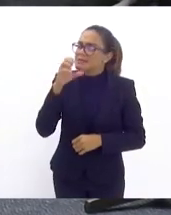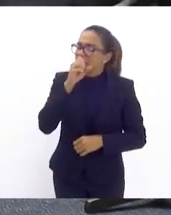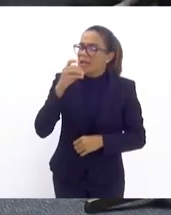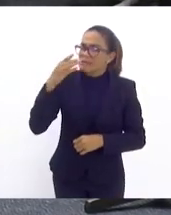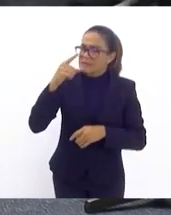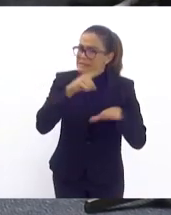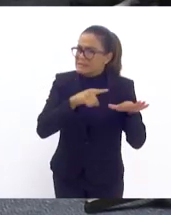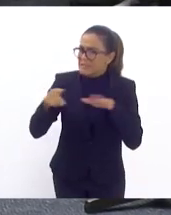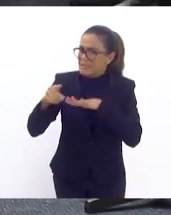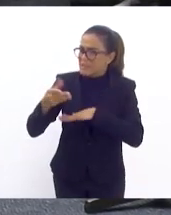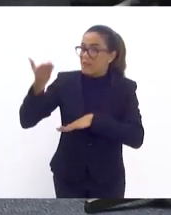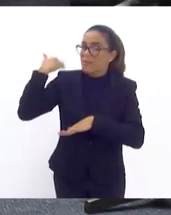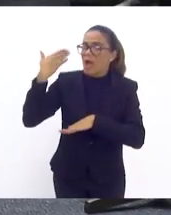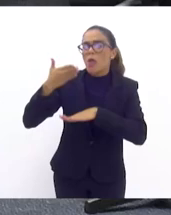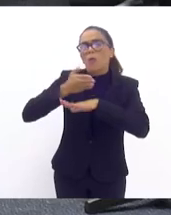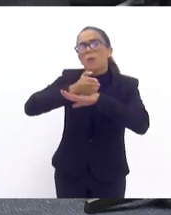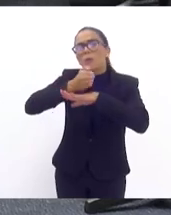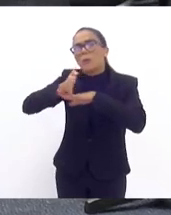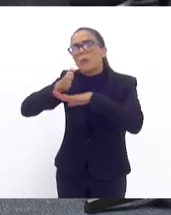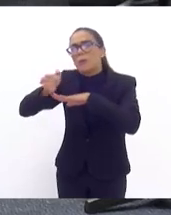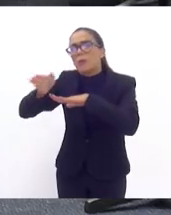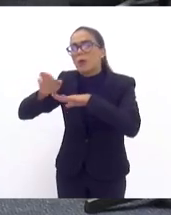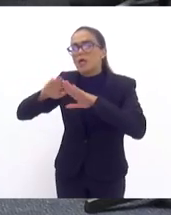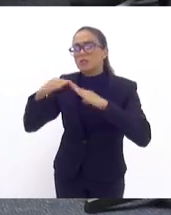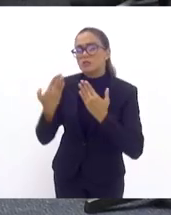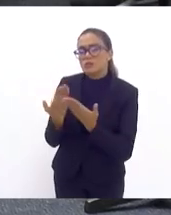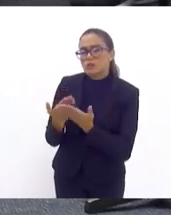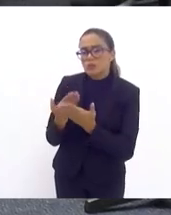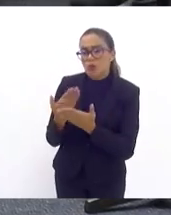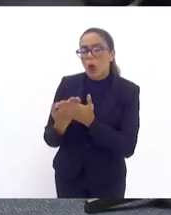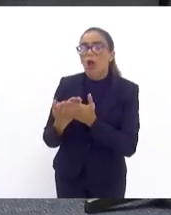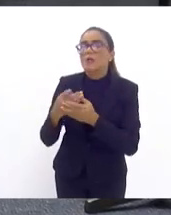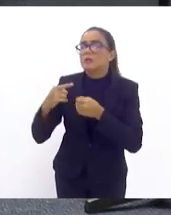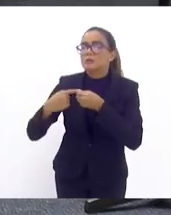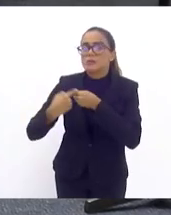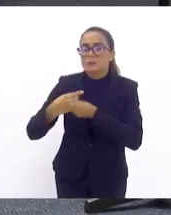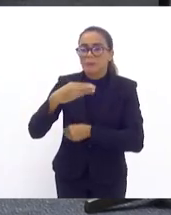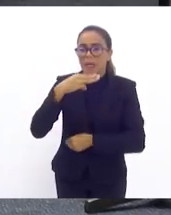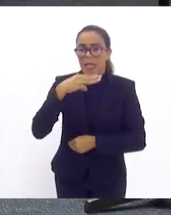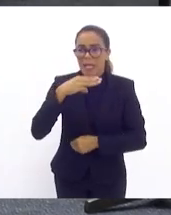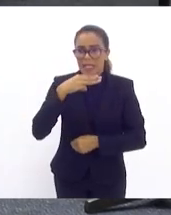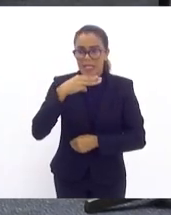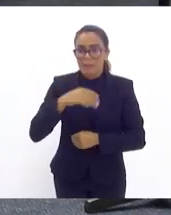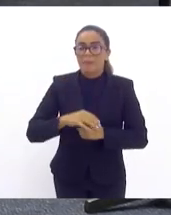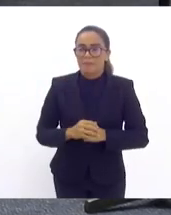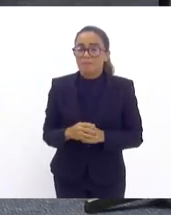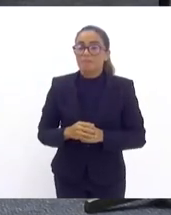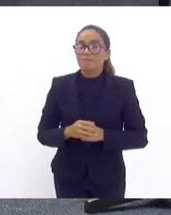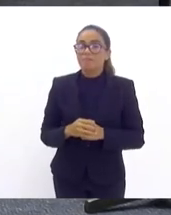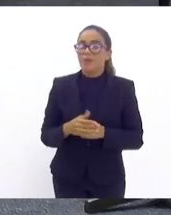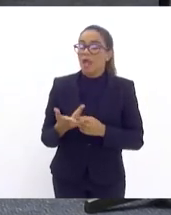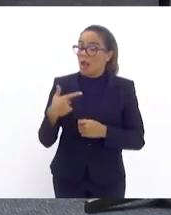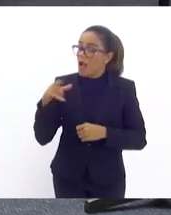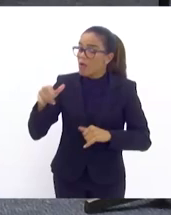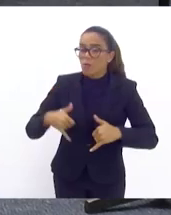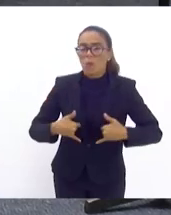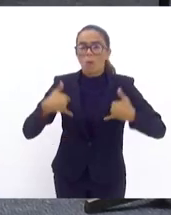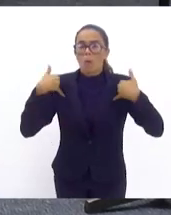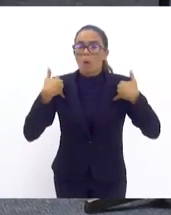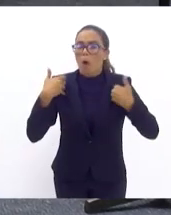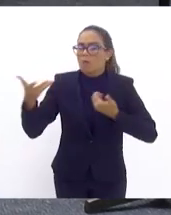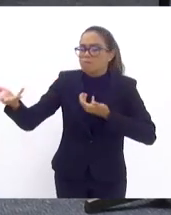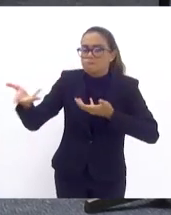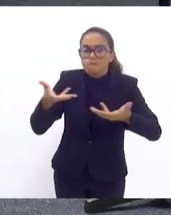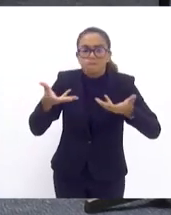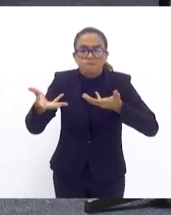os quatro colégios estaduais dentro do município de Mangaratiba. E lá eu tive o prazer, a honra, de ter me reunido com as